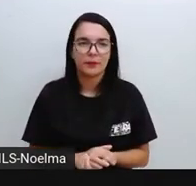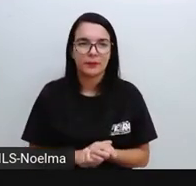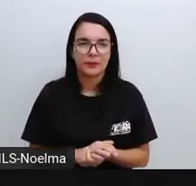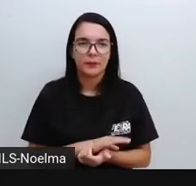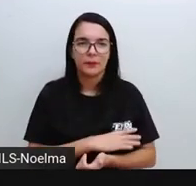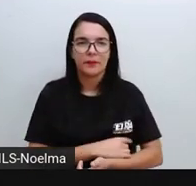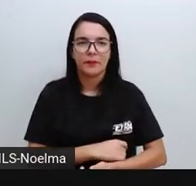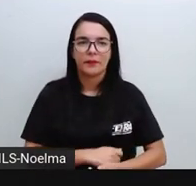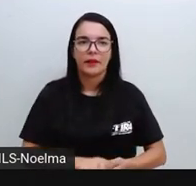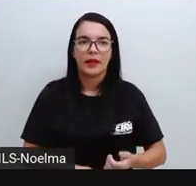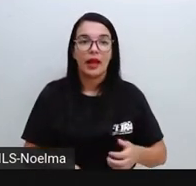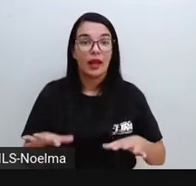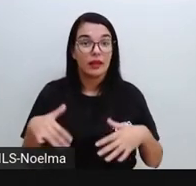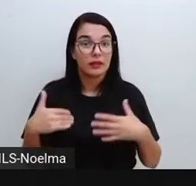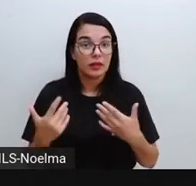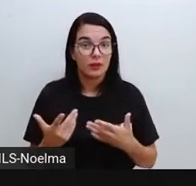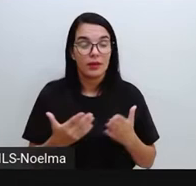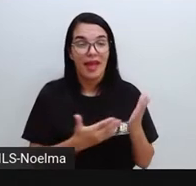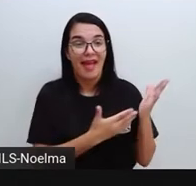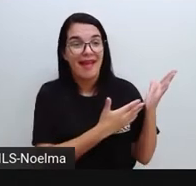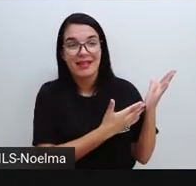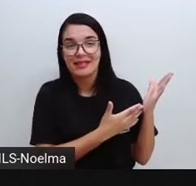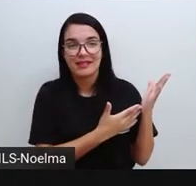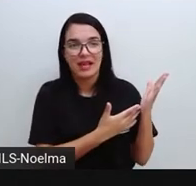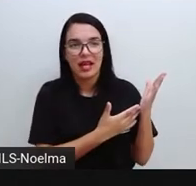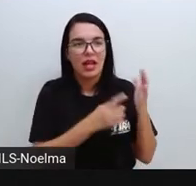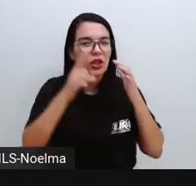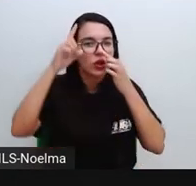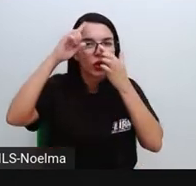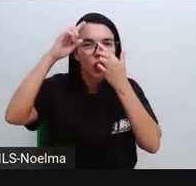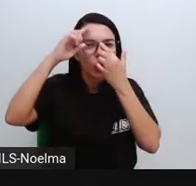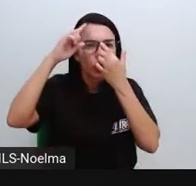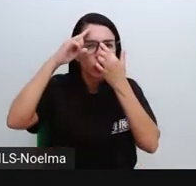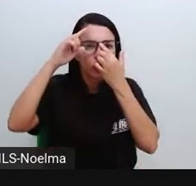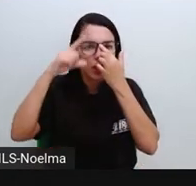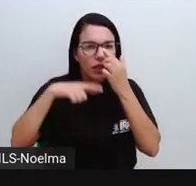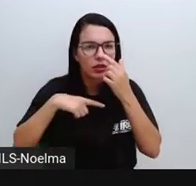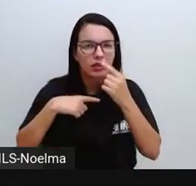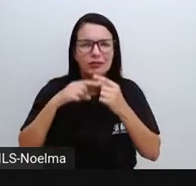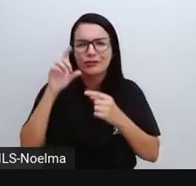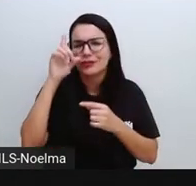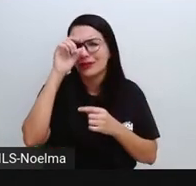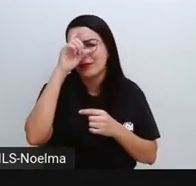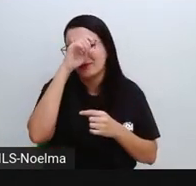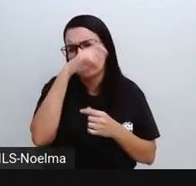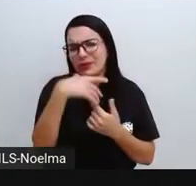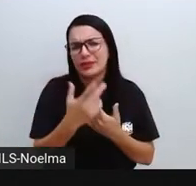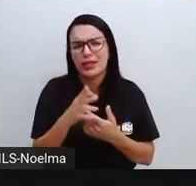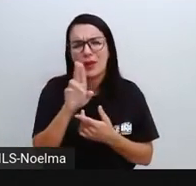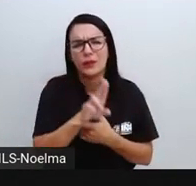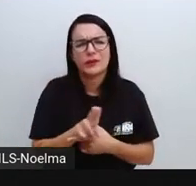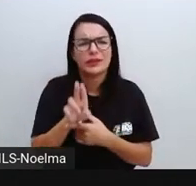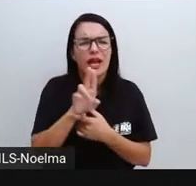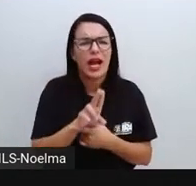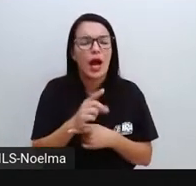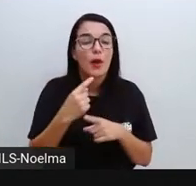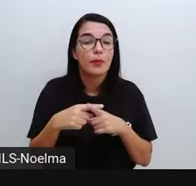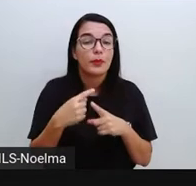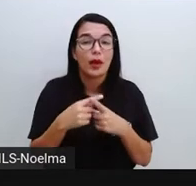A calculadora clássica, nessa calculadora, há algumas teclas que raramente são utilizadas por terem suas funções